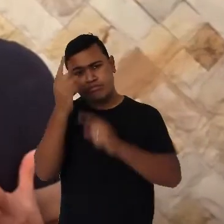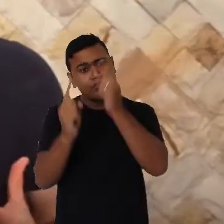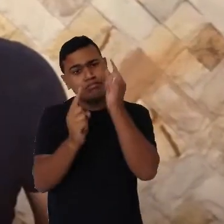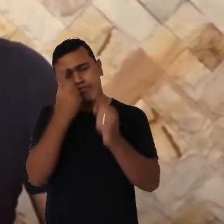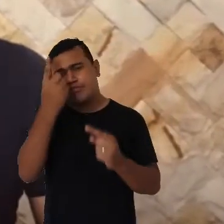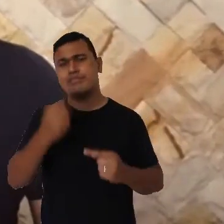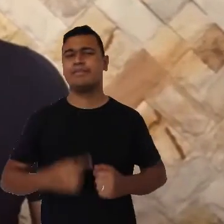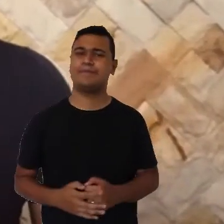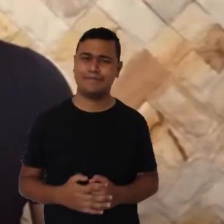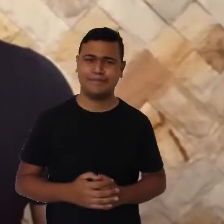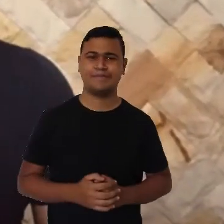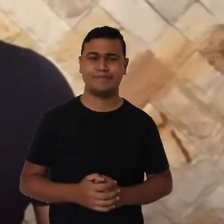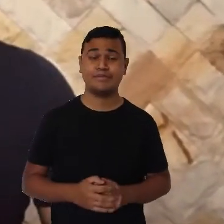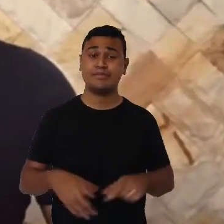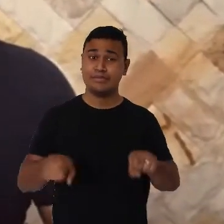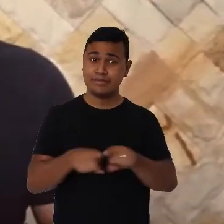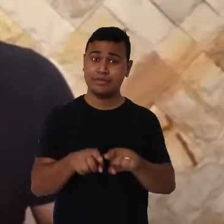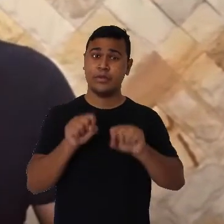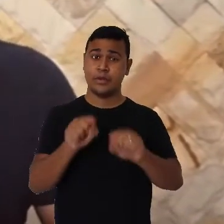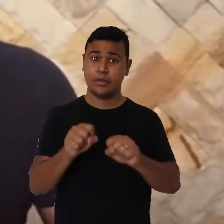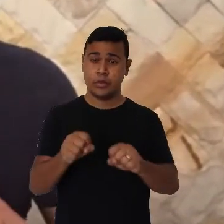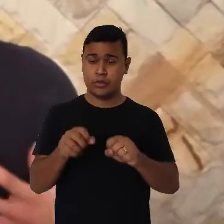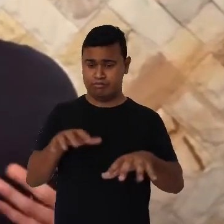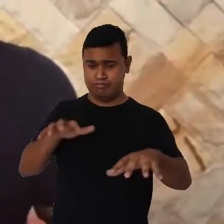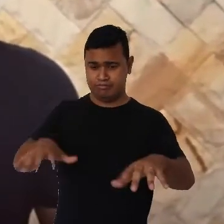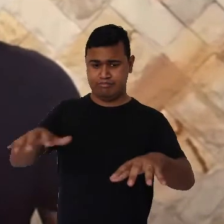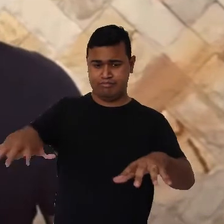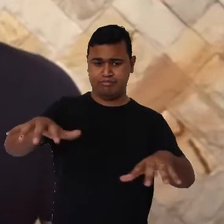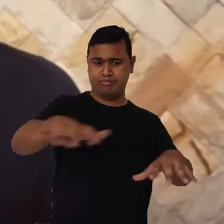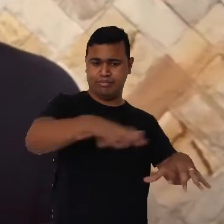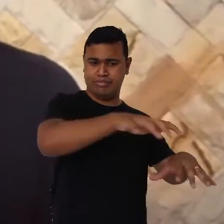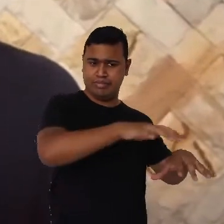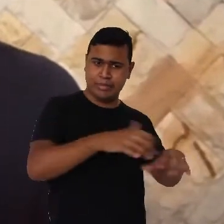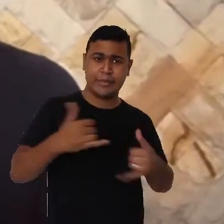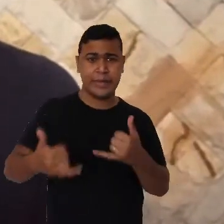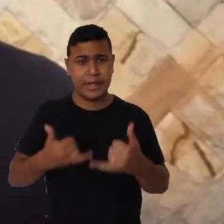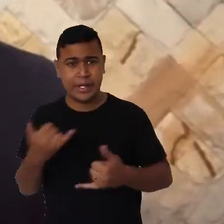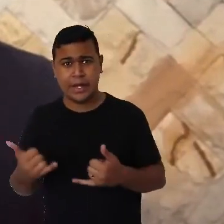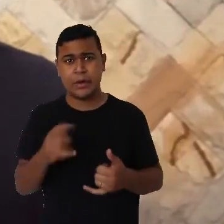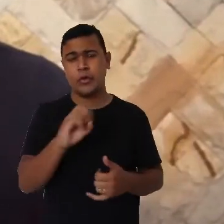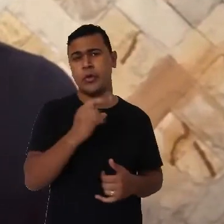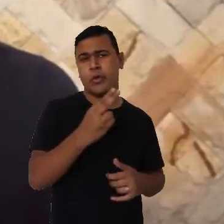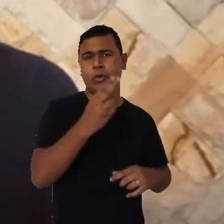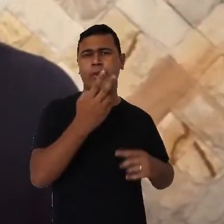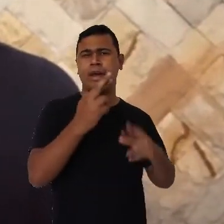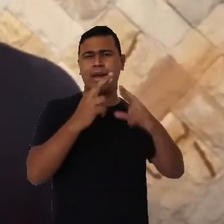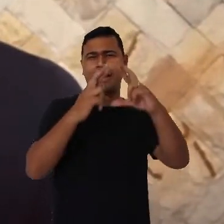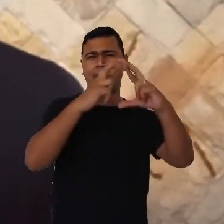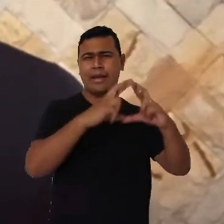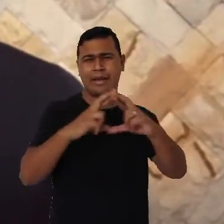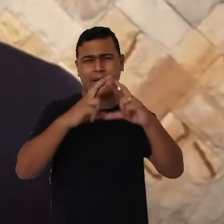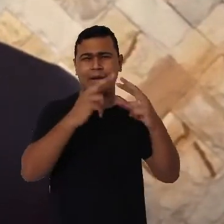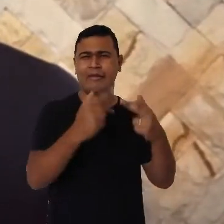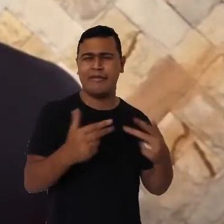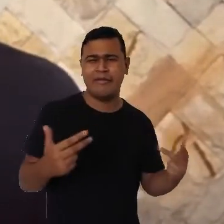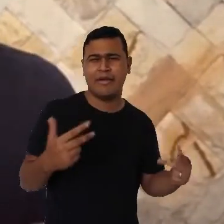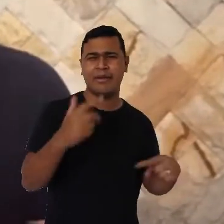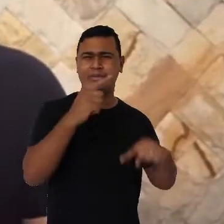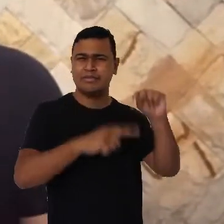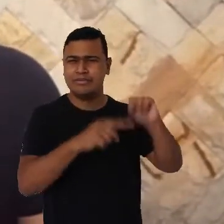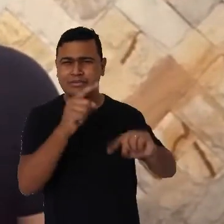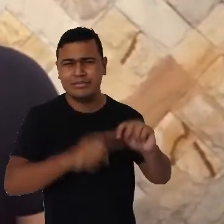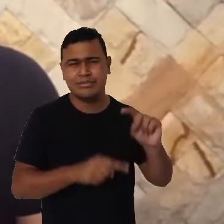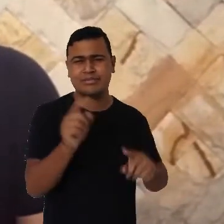Além disso, você pode montar um circuito com brinquedos ou materiais recicláveis, como garrafas pet, latinhas,